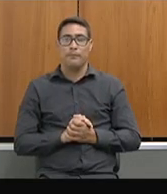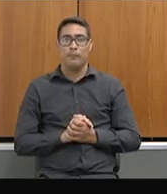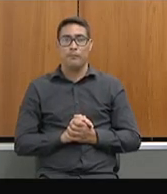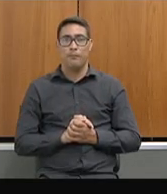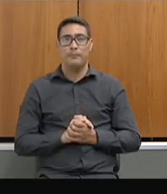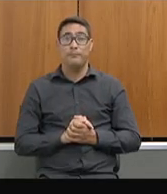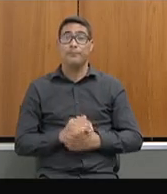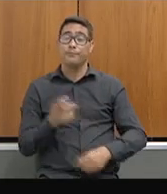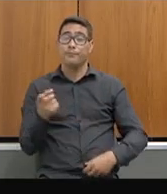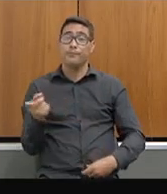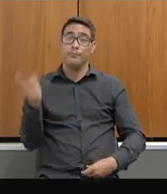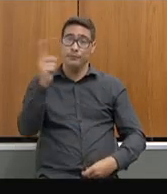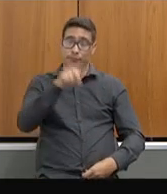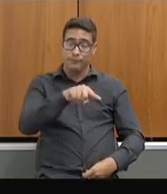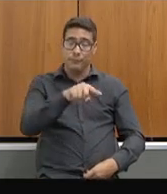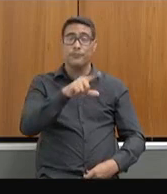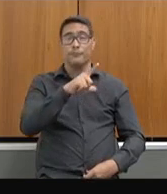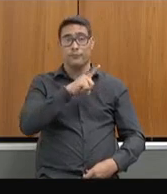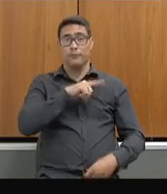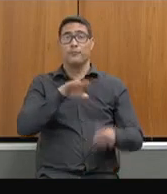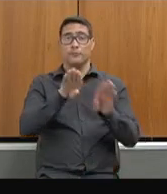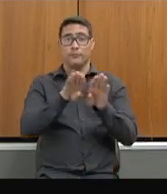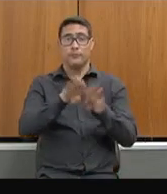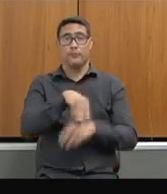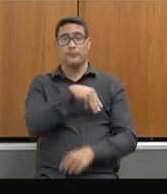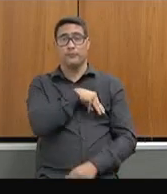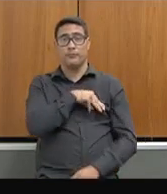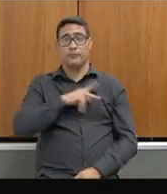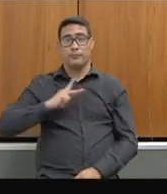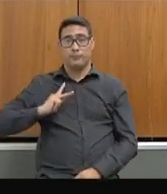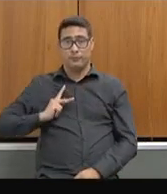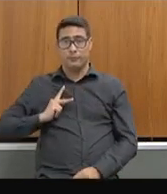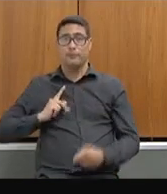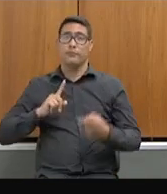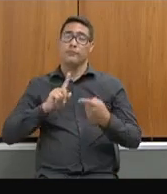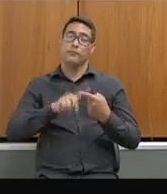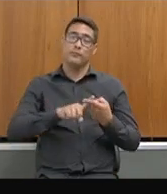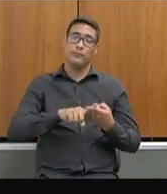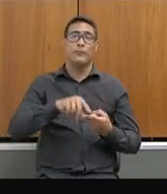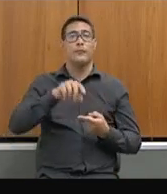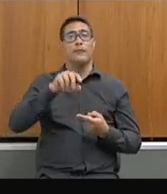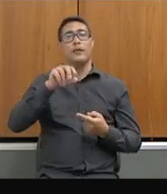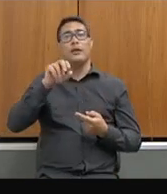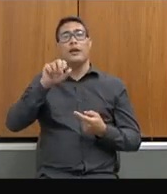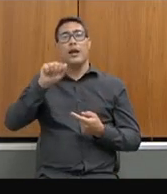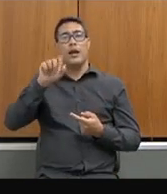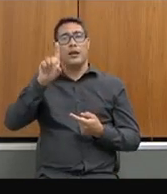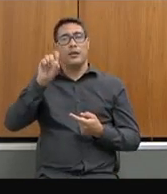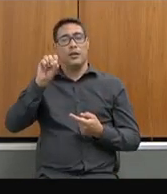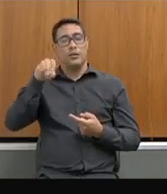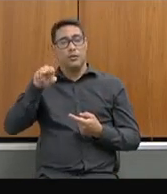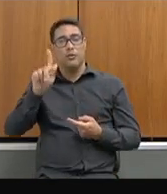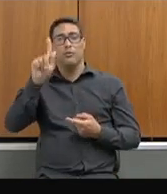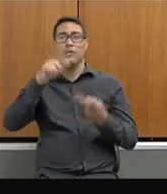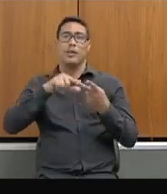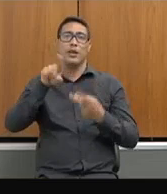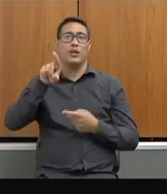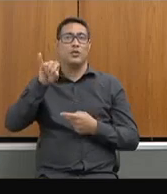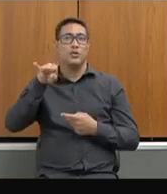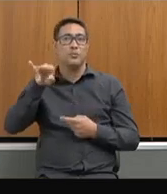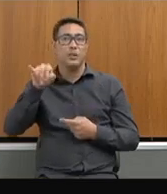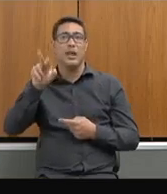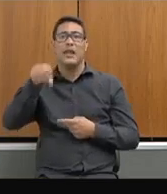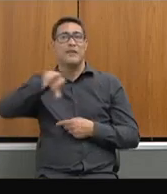E essa interação com o Ministério Público, a Deong, com o DIME, com várias instituições, que